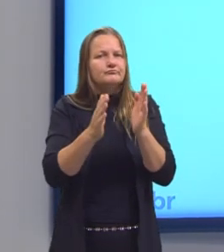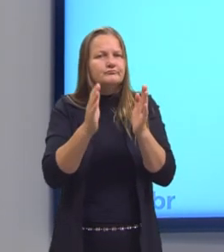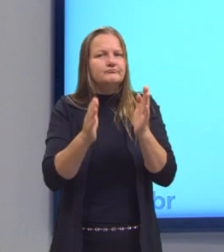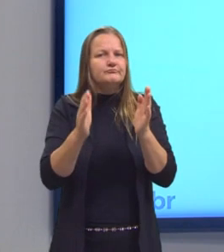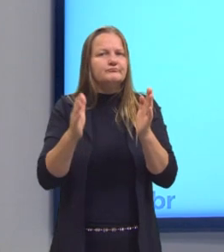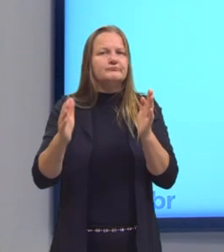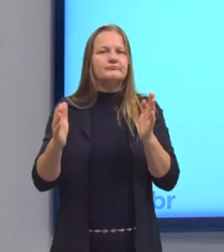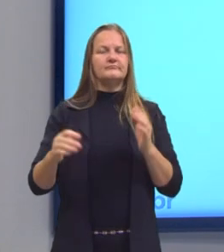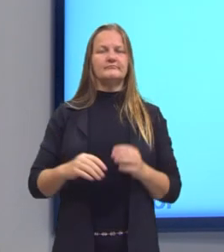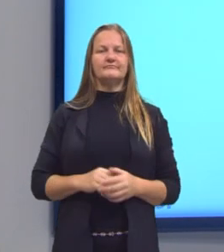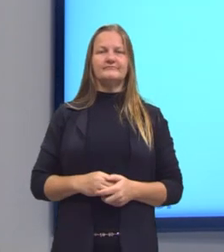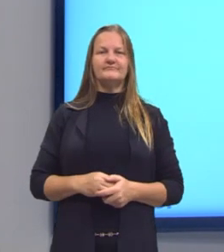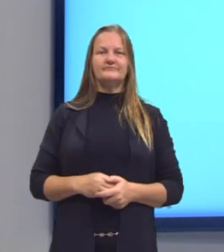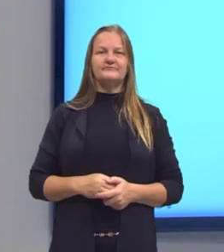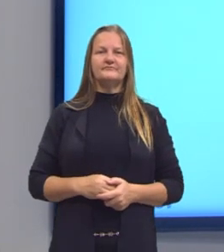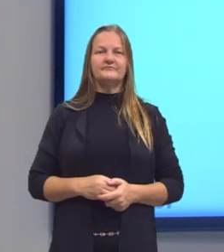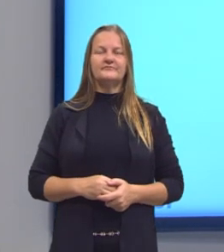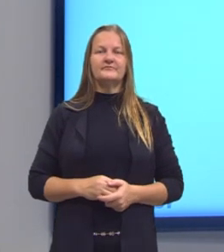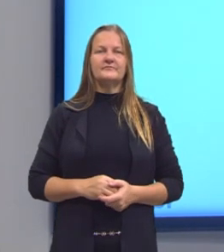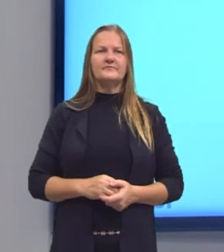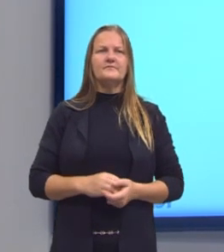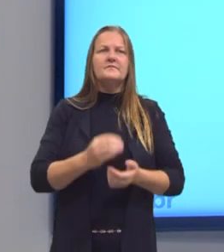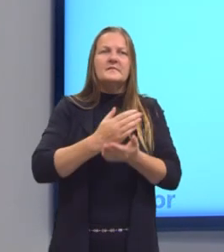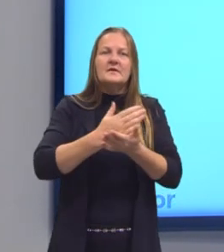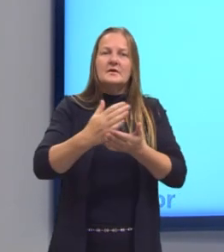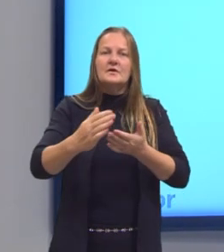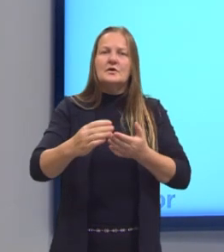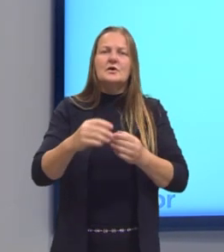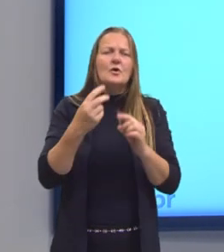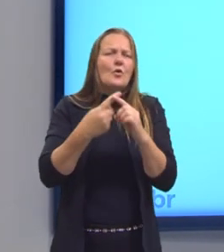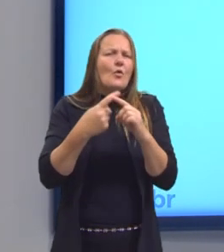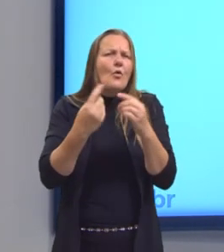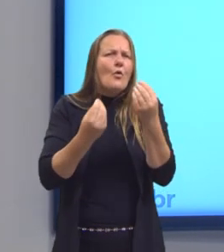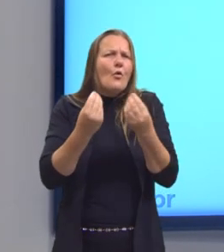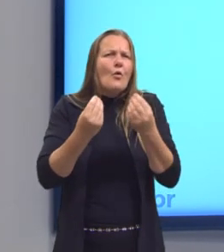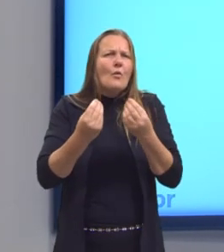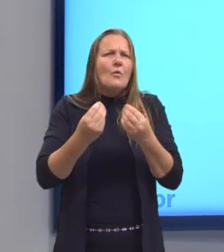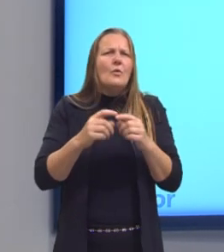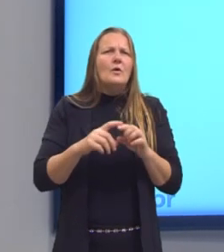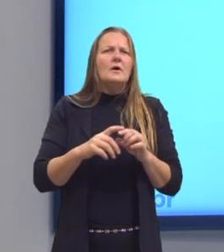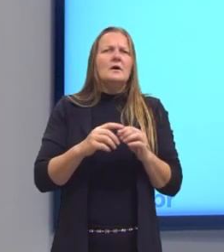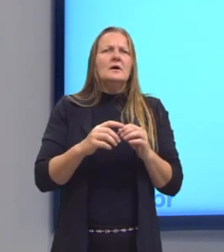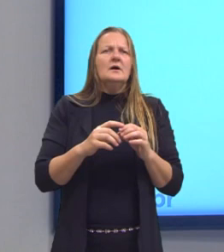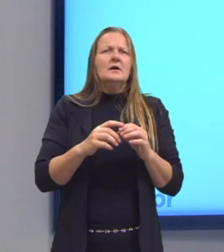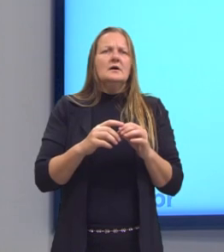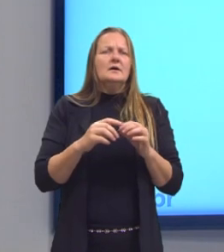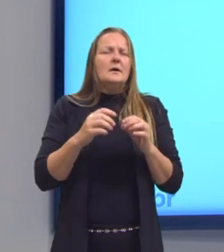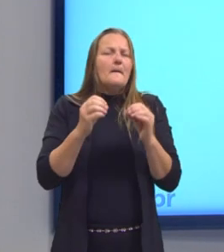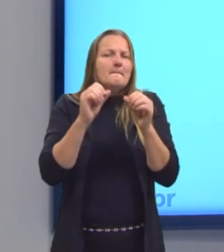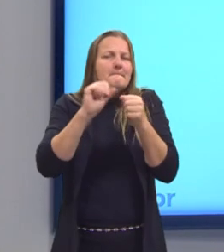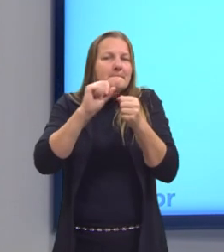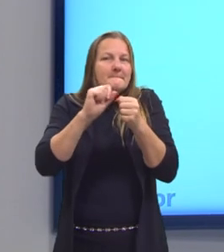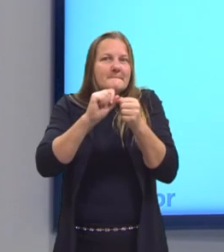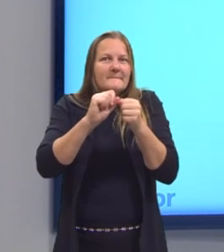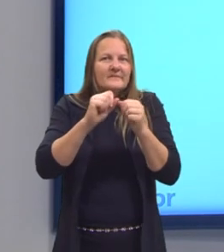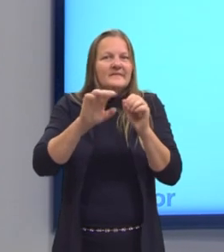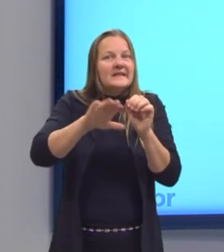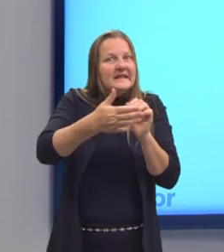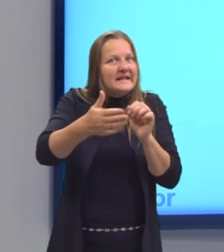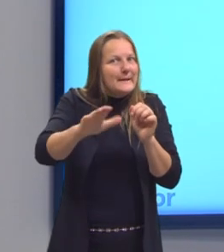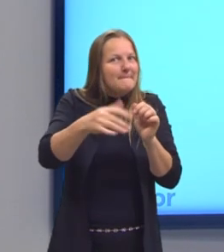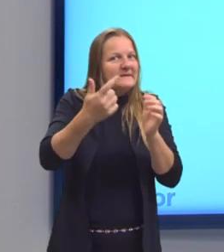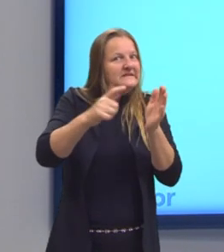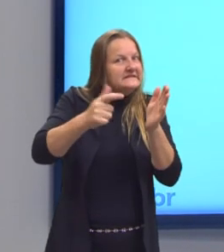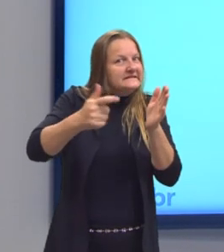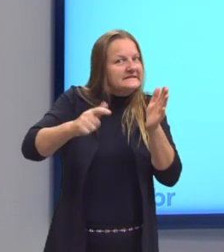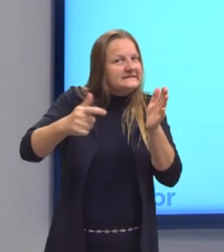de lei de formação. A partir dessa lei, a gente consegue descobrir quase, quase não todos, né? Depende da sequência. Às